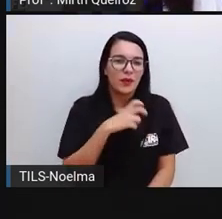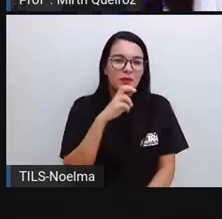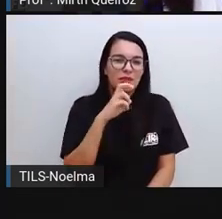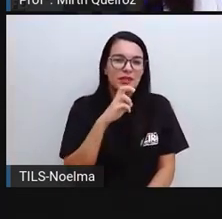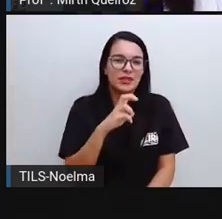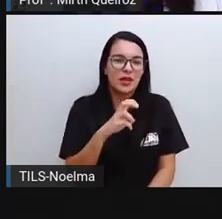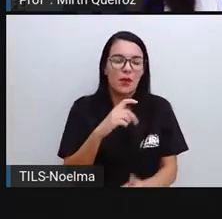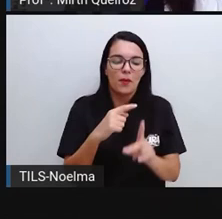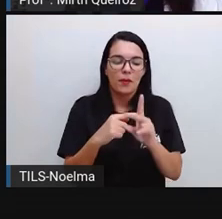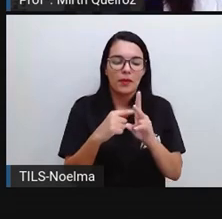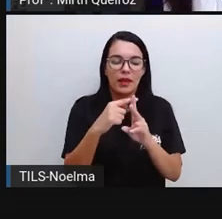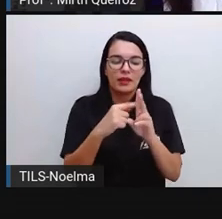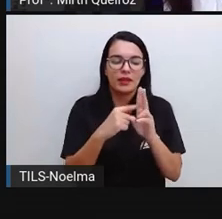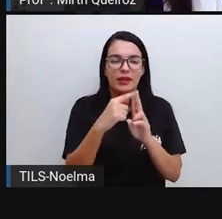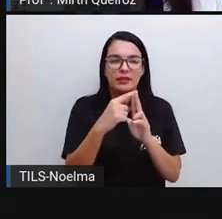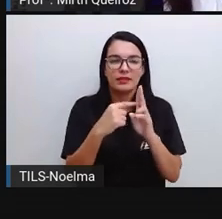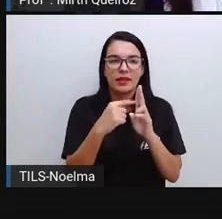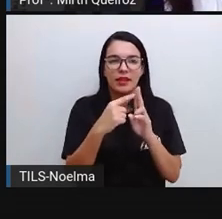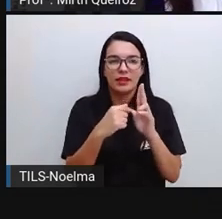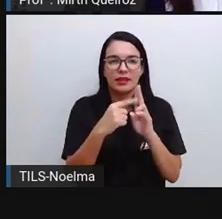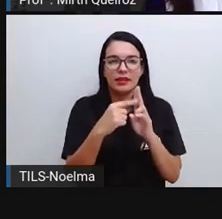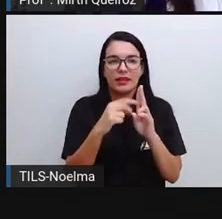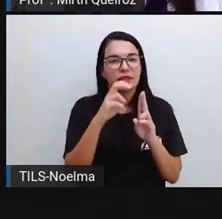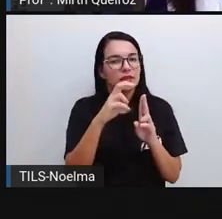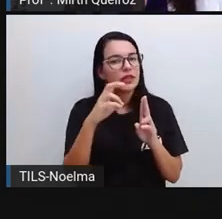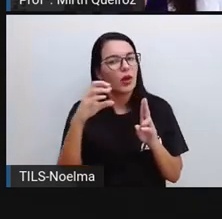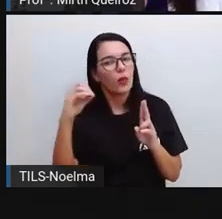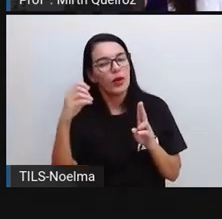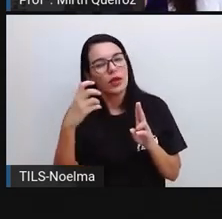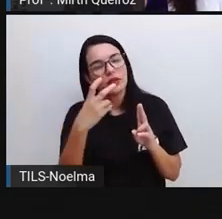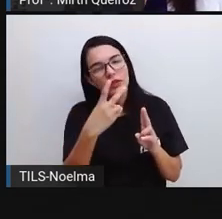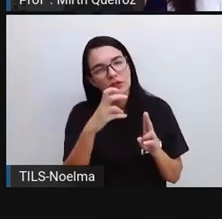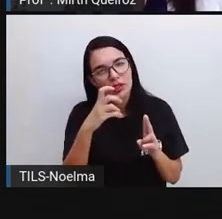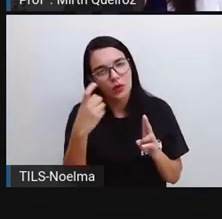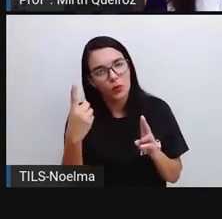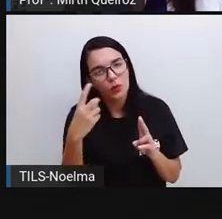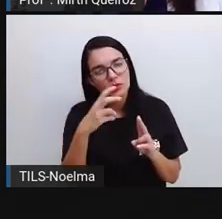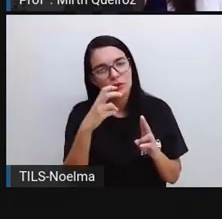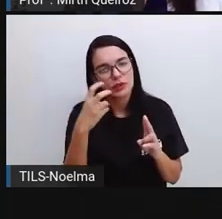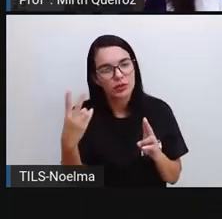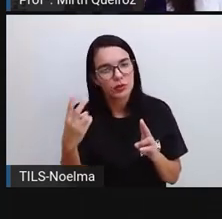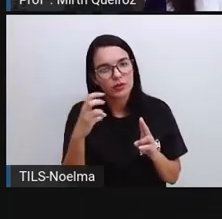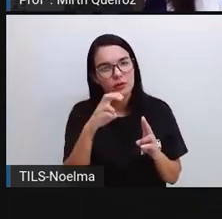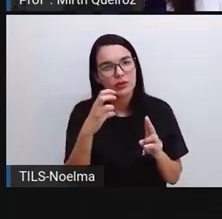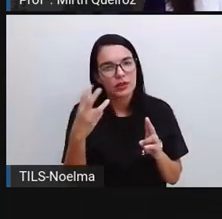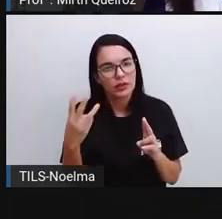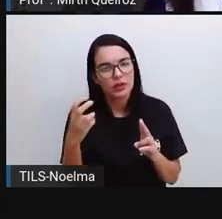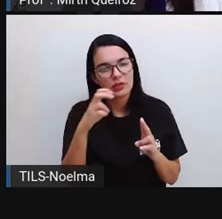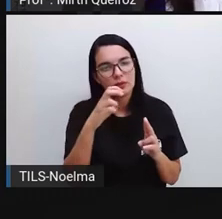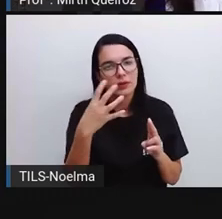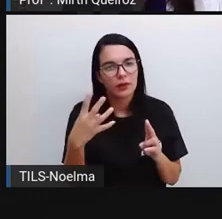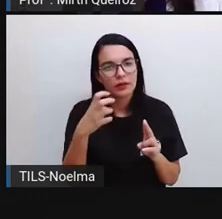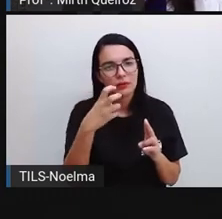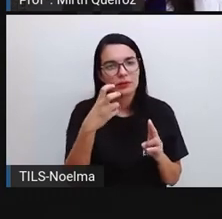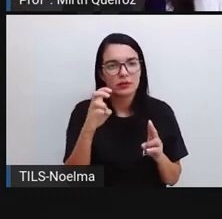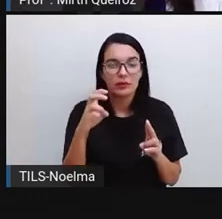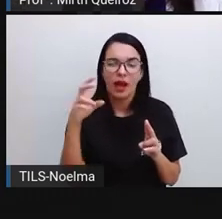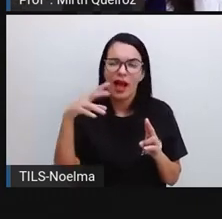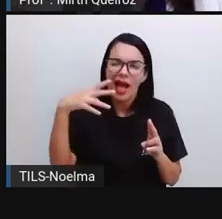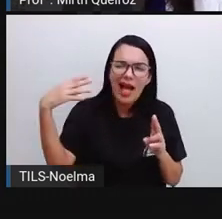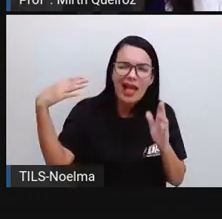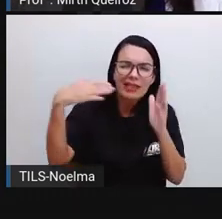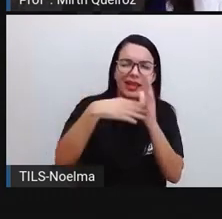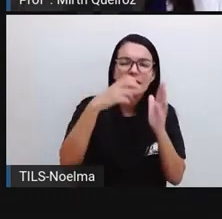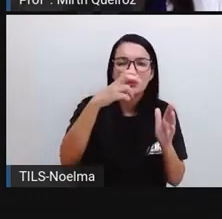dezena, certo? Aí, neste caso, cinquenta e cinquenta e dois, cinquenta e três, cinquenta e quatro, cinquenta e cinco, cinquenta e seis, cinquenta e sete, cinquenta e oito,